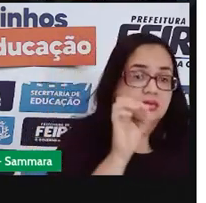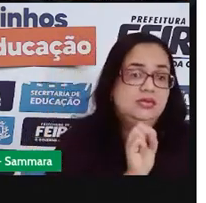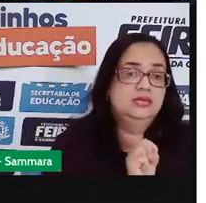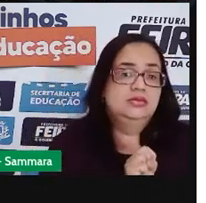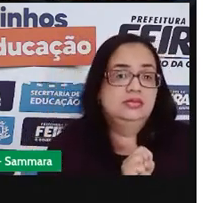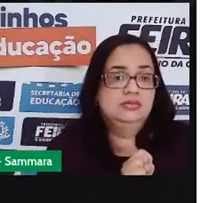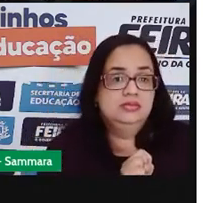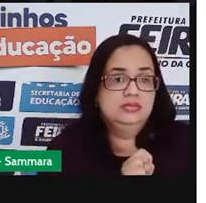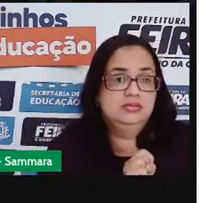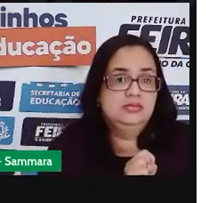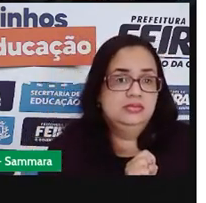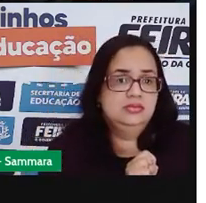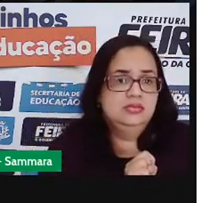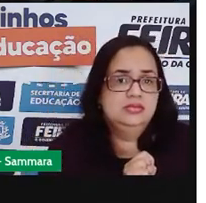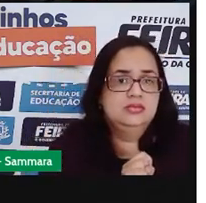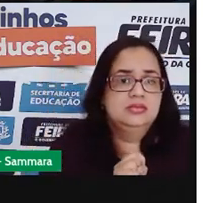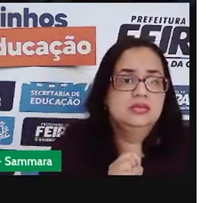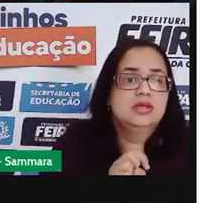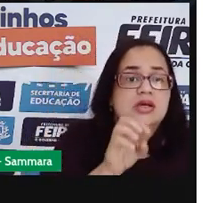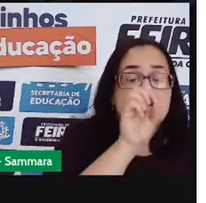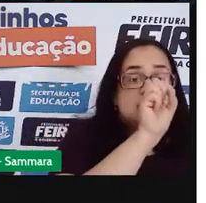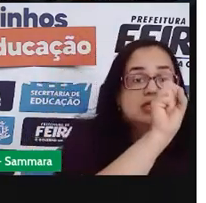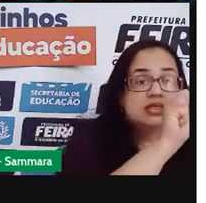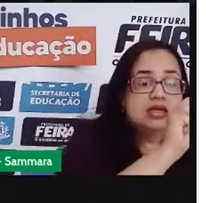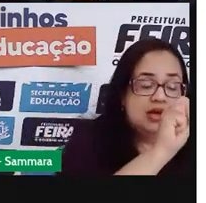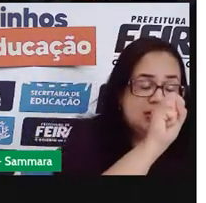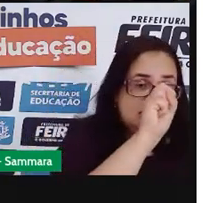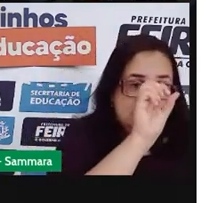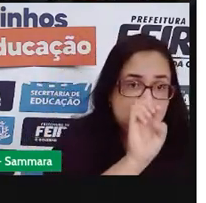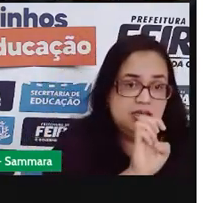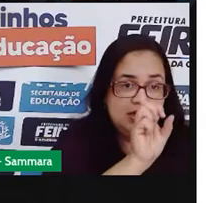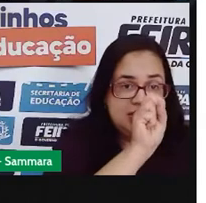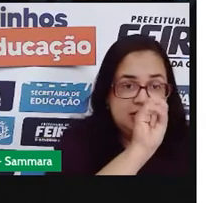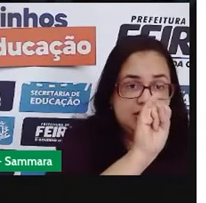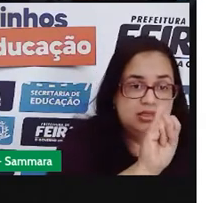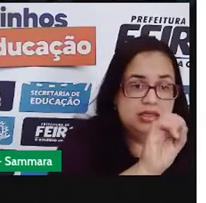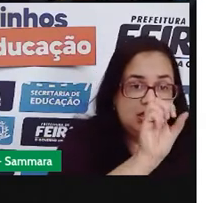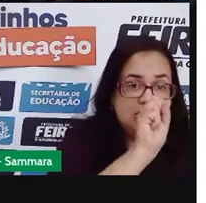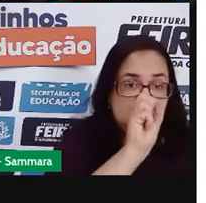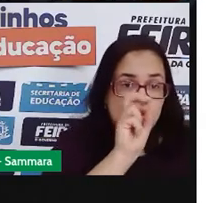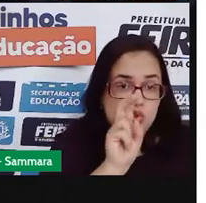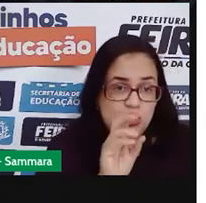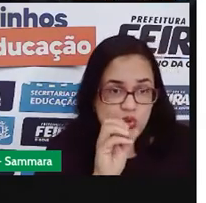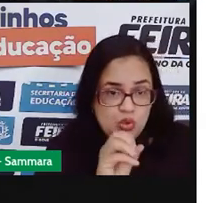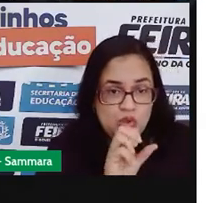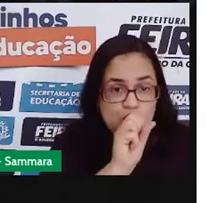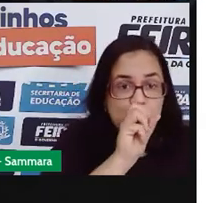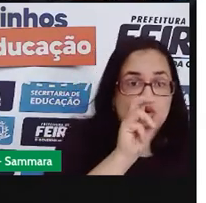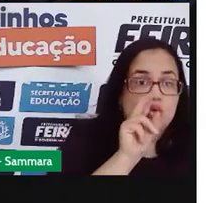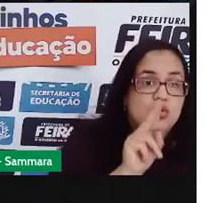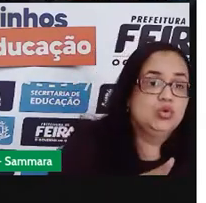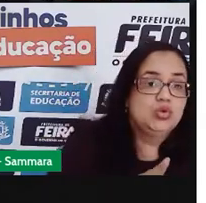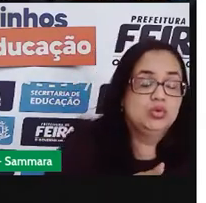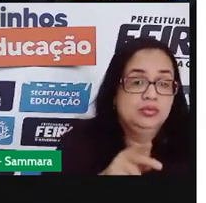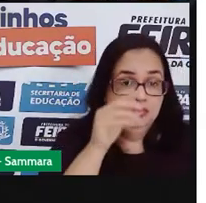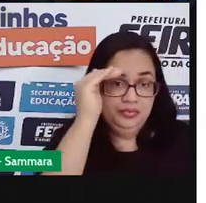S. Sapeci, só tu. Sapo. Seringa.